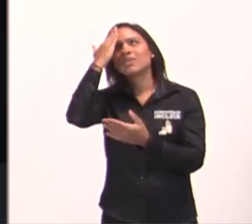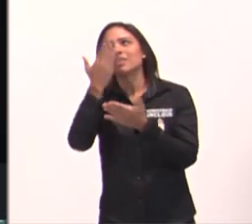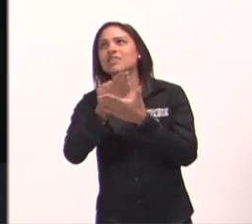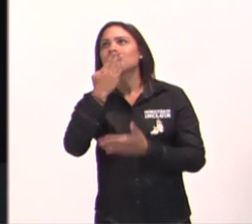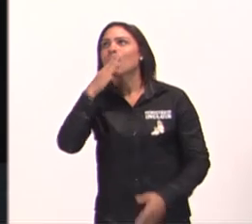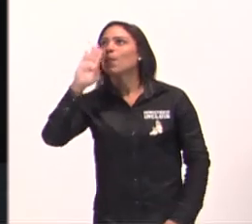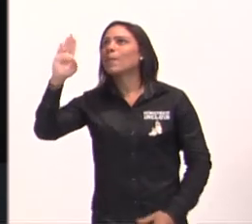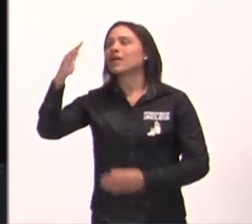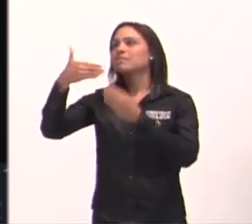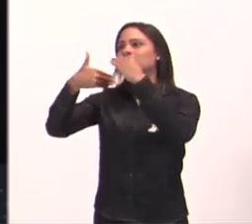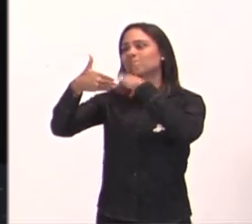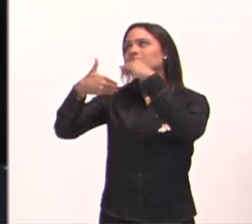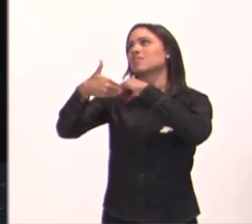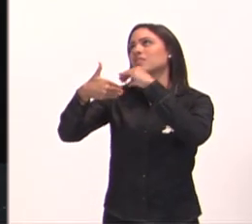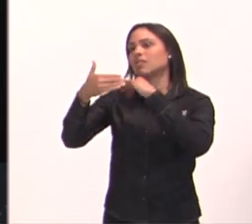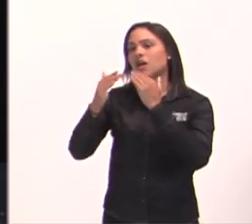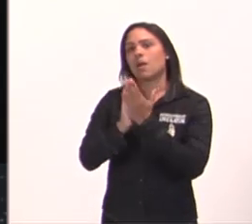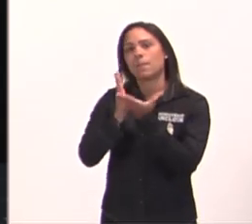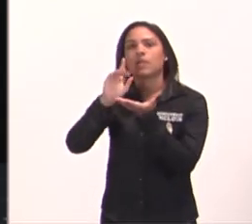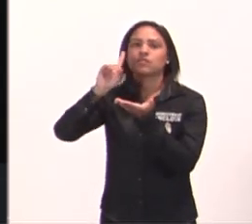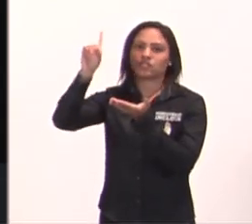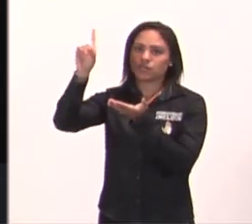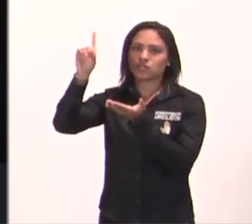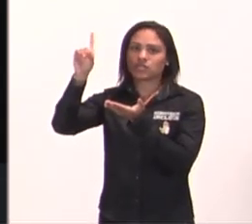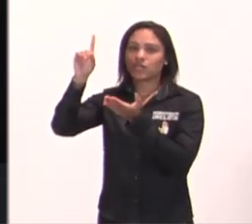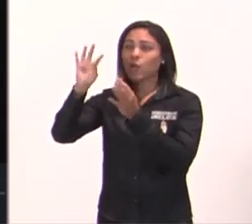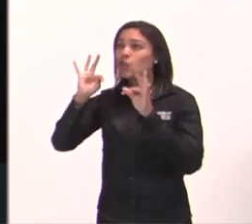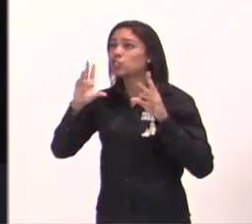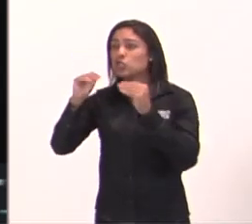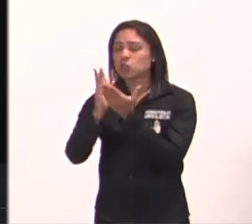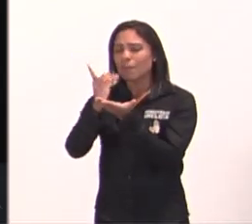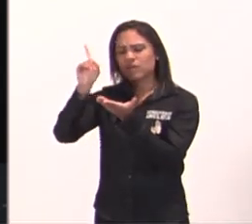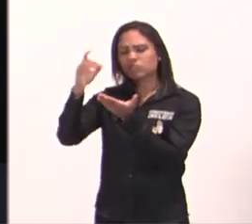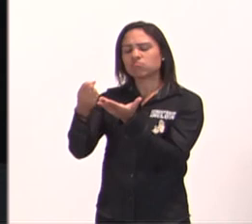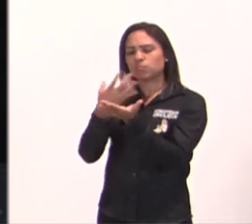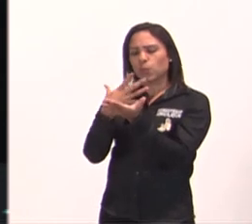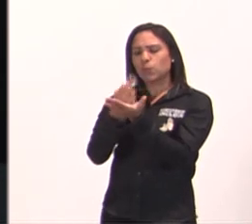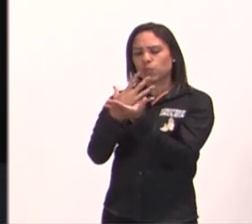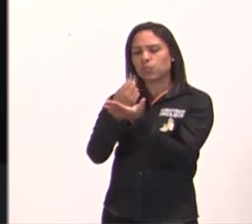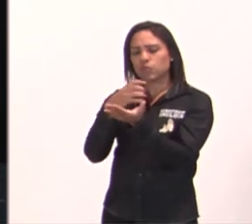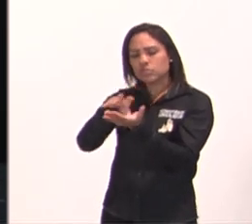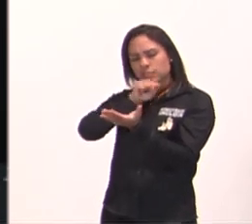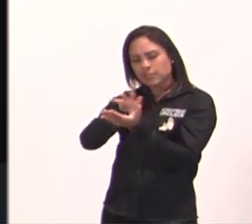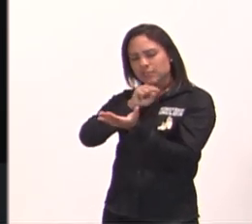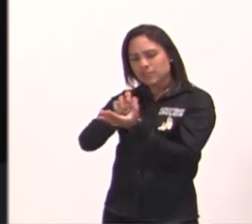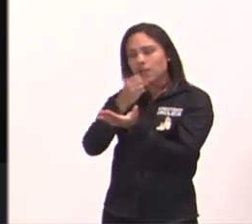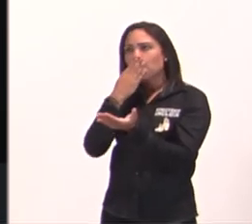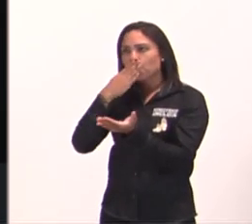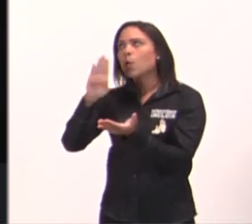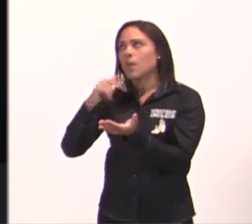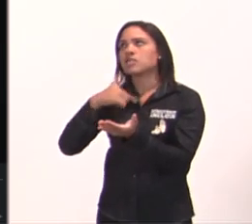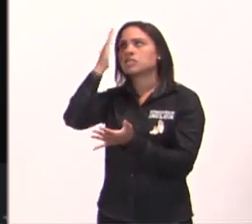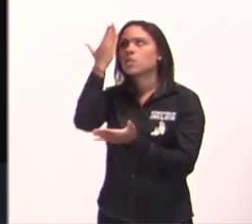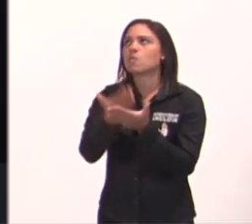recomendações, da palavra de Deus, da Bíblia, ele cria, se Deus prometeu, ele